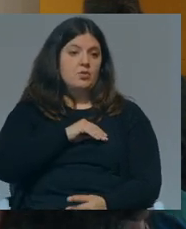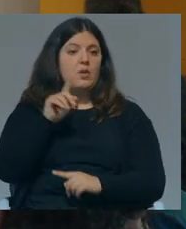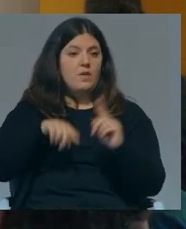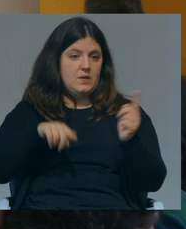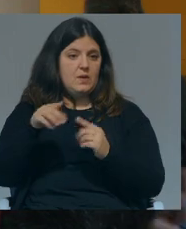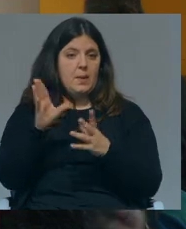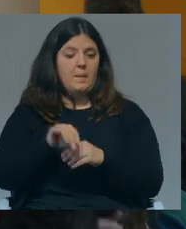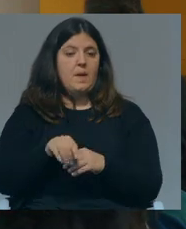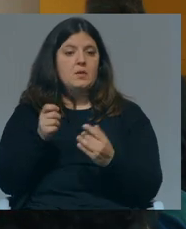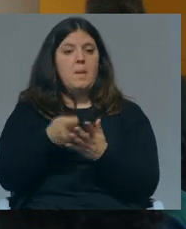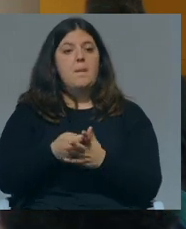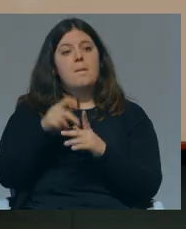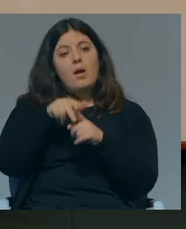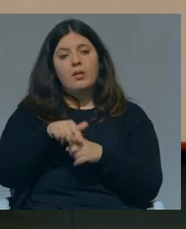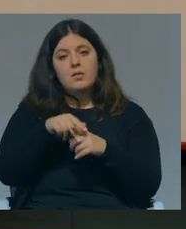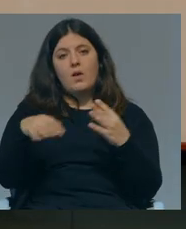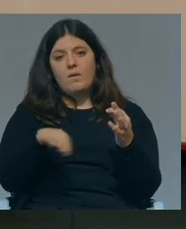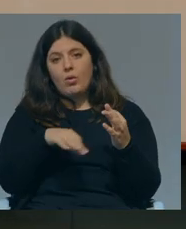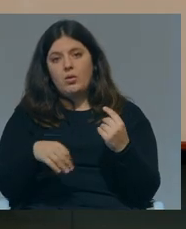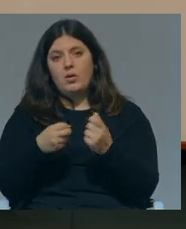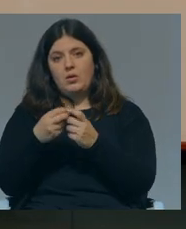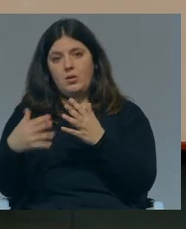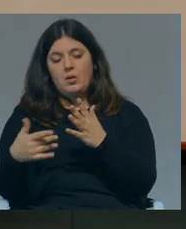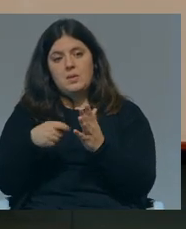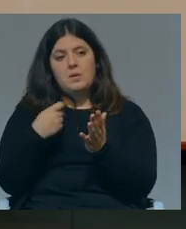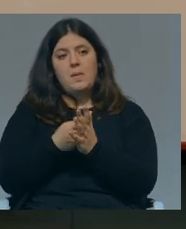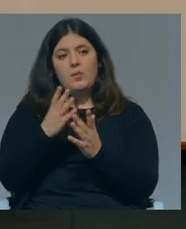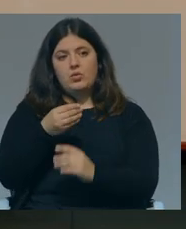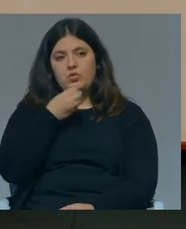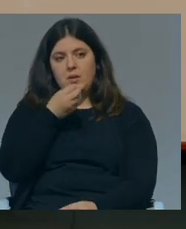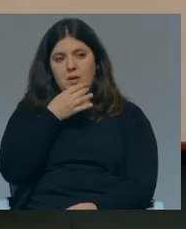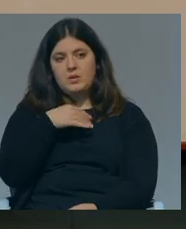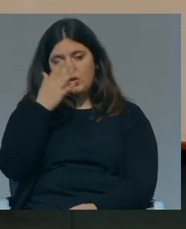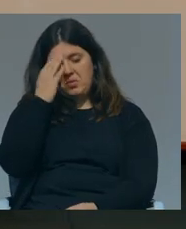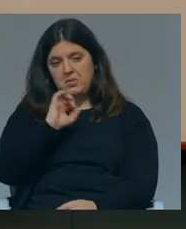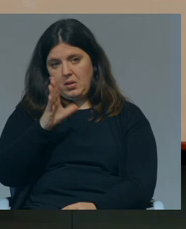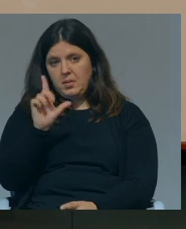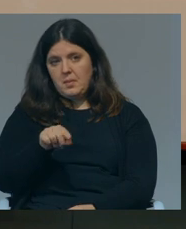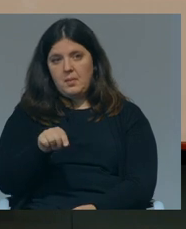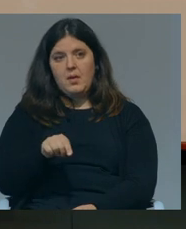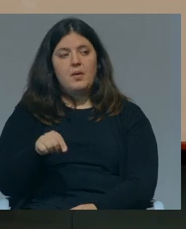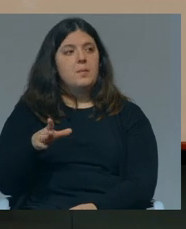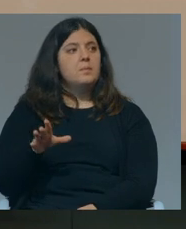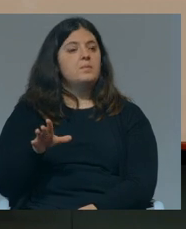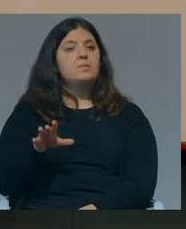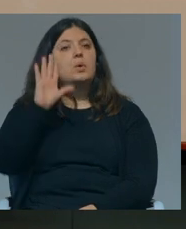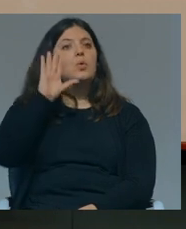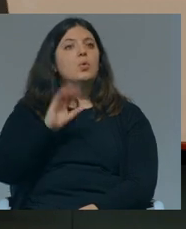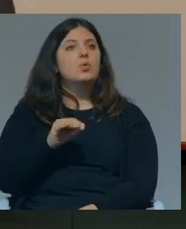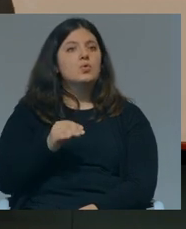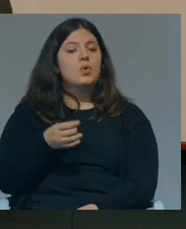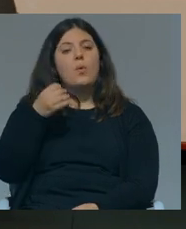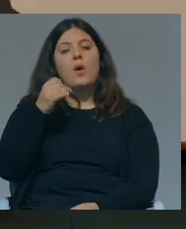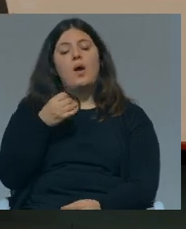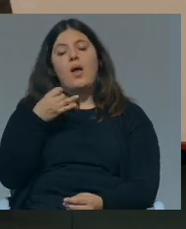diversifiquem mais não é? paguem equitação e violino e tal agora que também pagam muitas explicações parece mais ou menos evidente já agora eu não sou anti